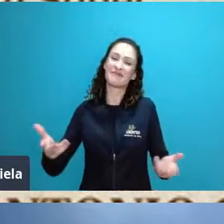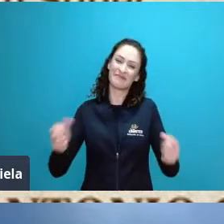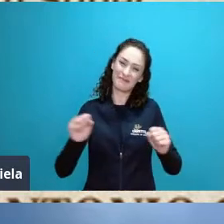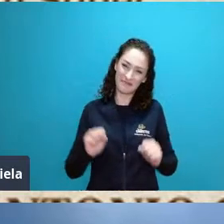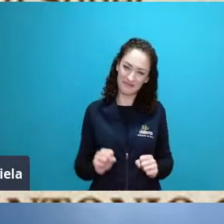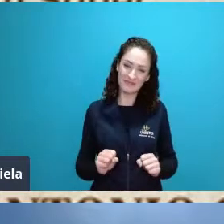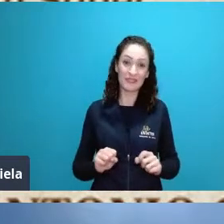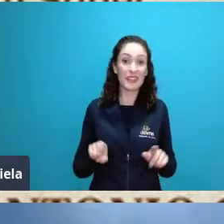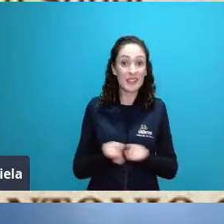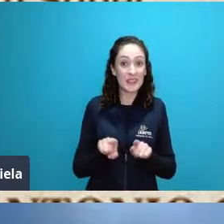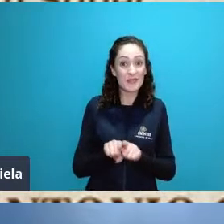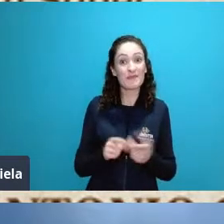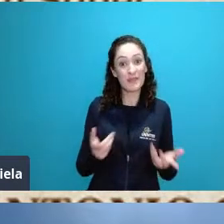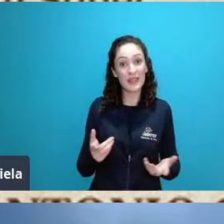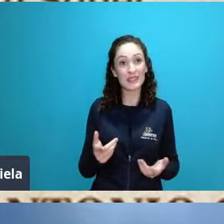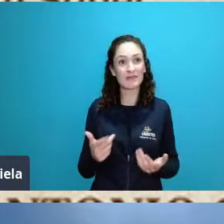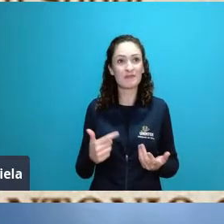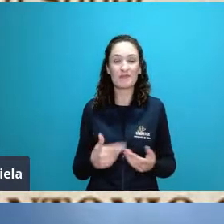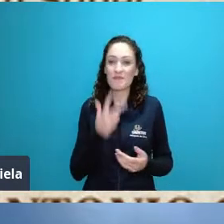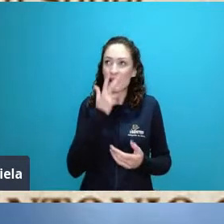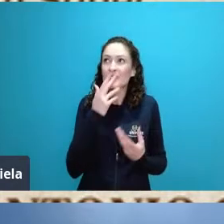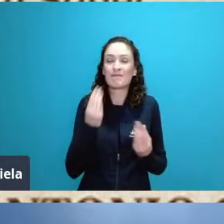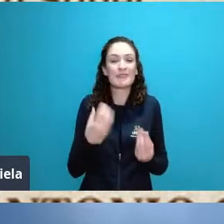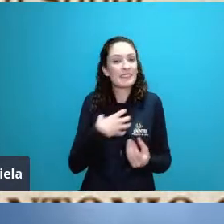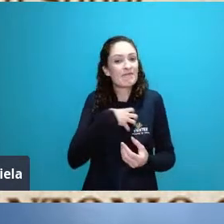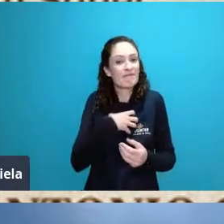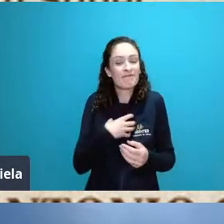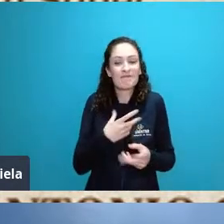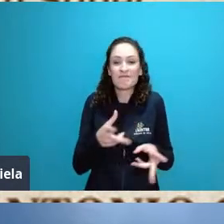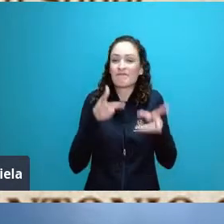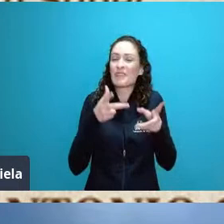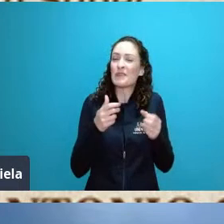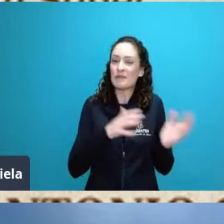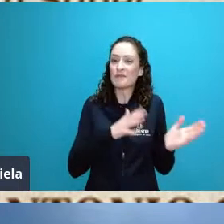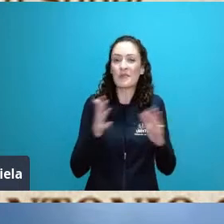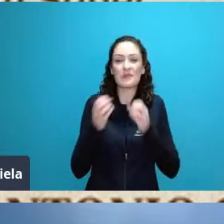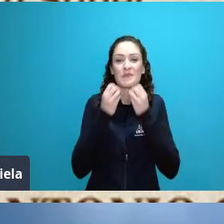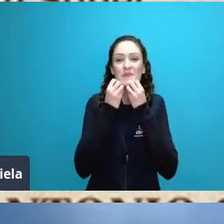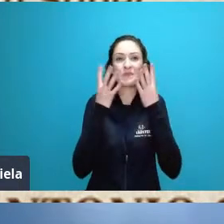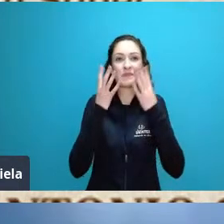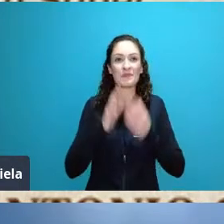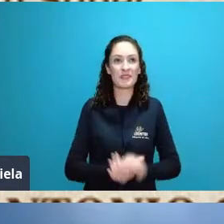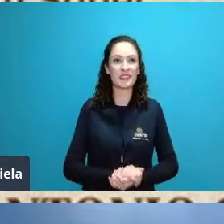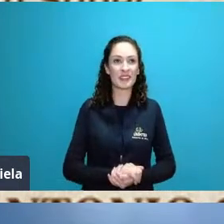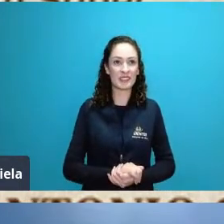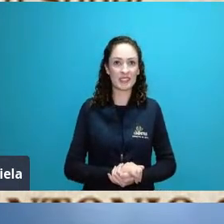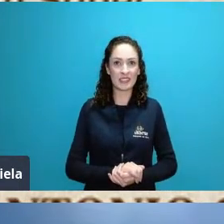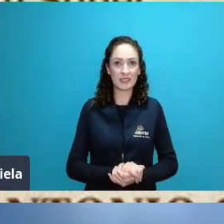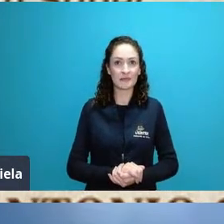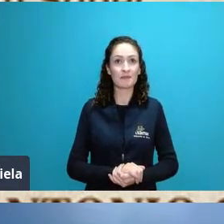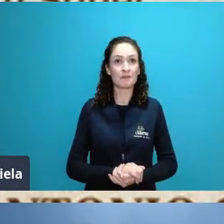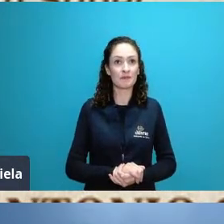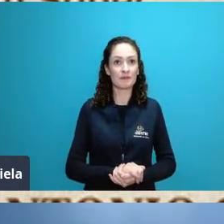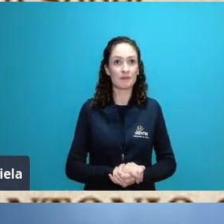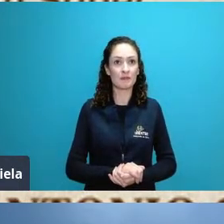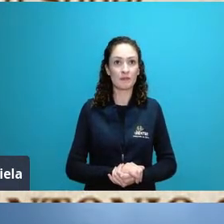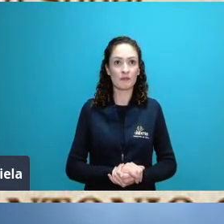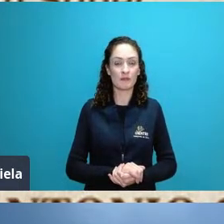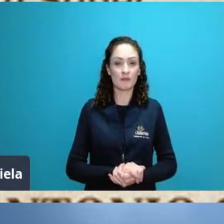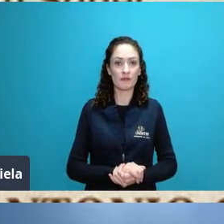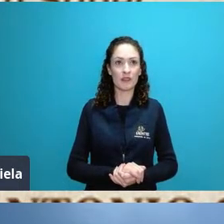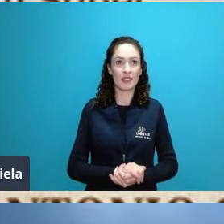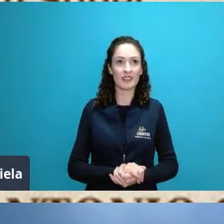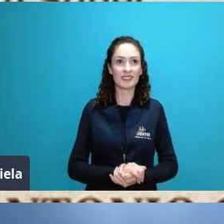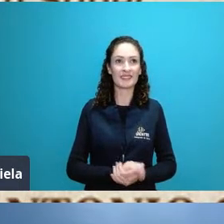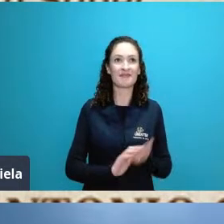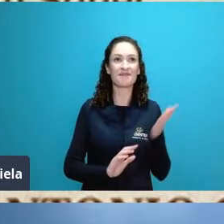saboroso de que foi bom de que está bom maravilha então Fran acaba sendo também gigante para